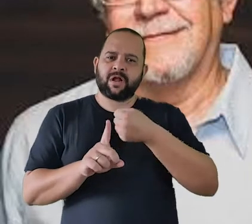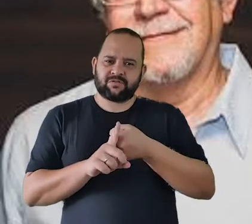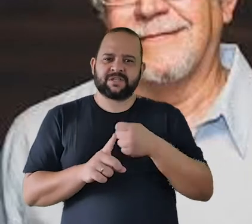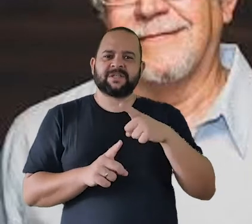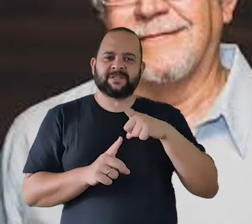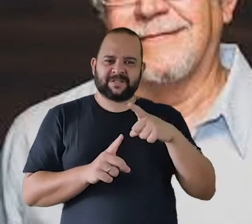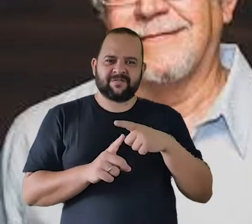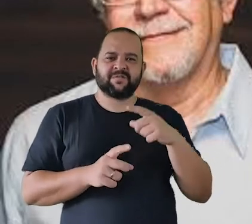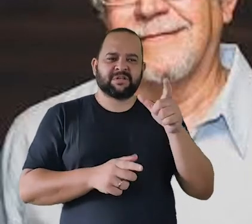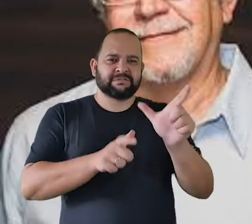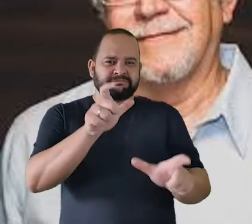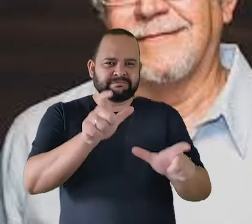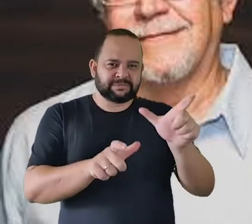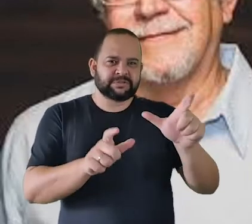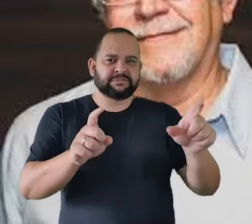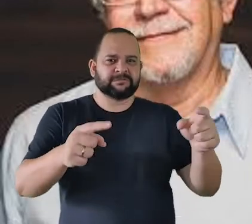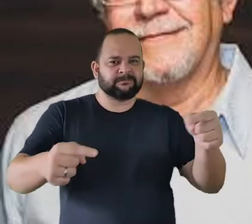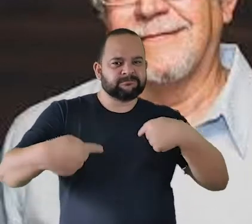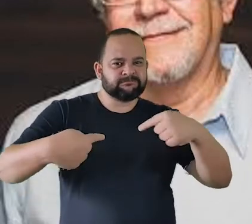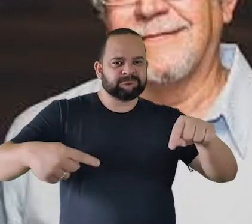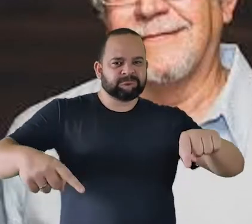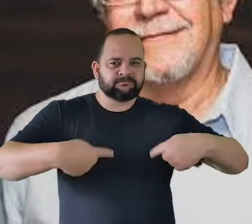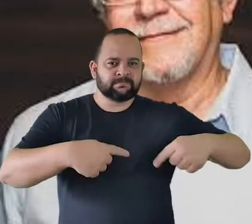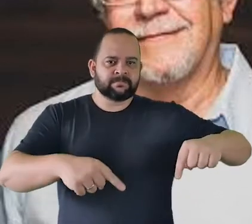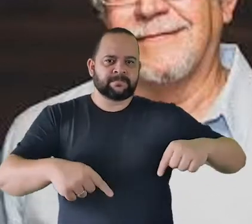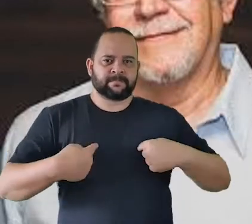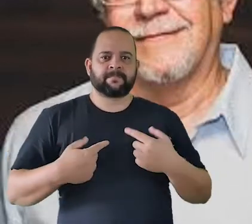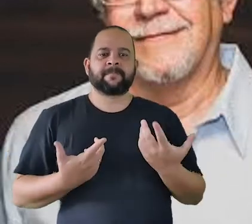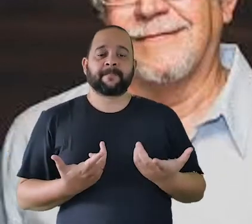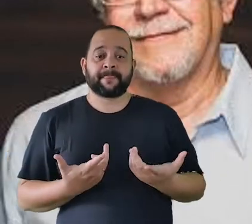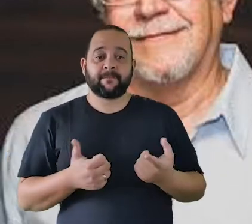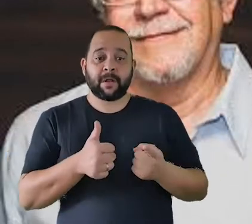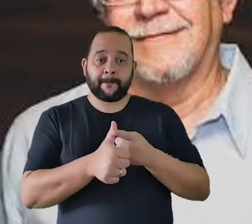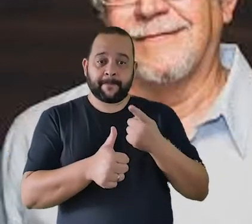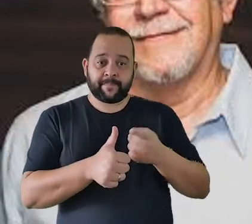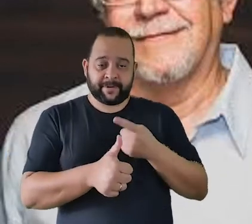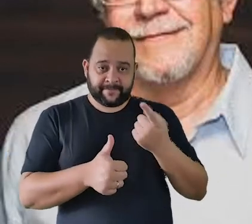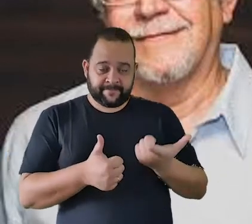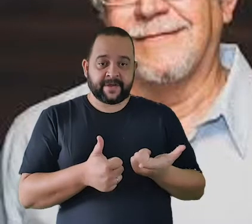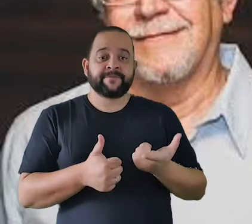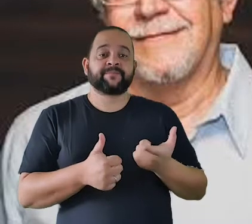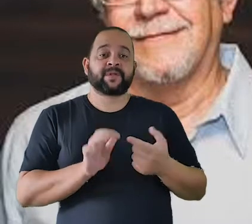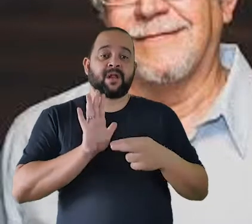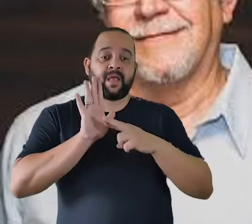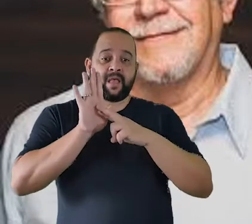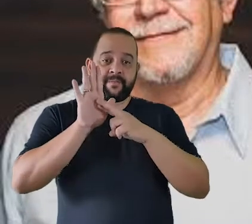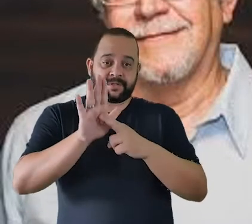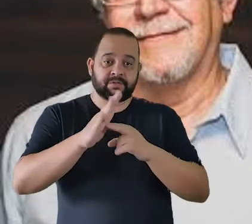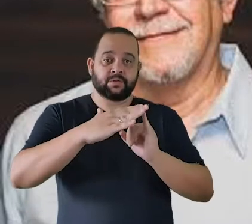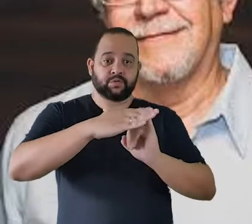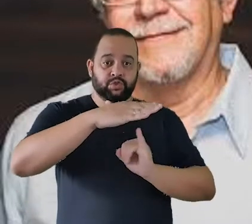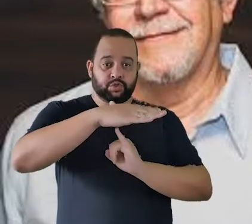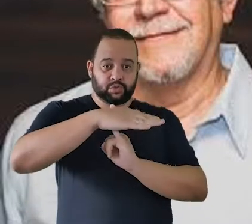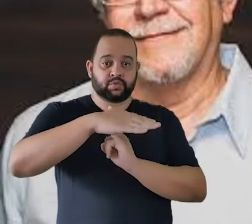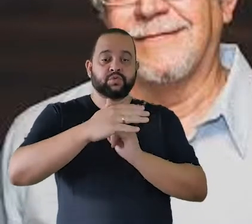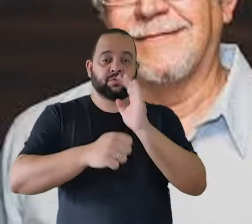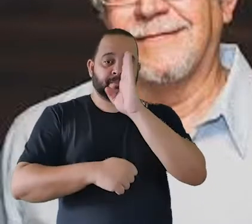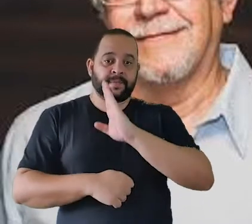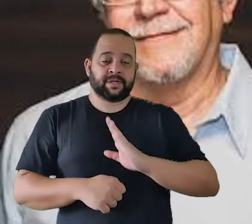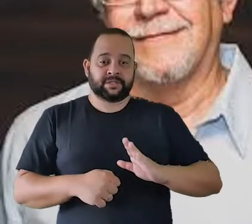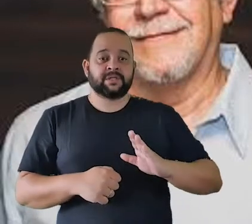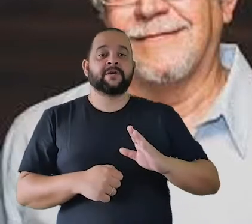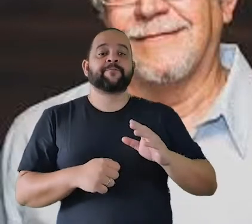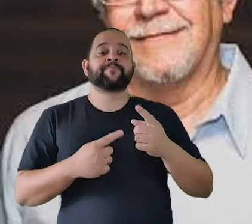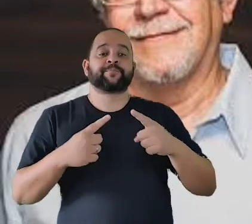críticas para ele, muito pesadas. Ele apresentou pela primeira vez no Instituto Nacional de Música uma série de canções em